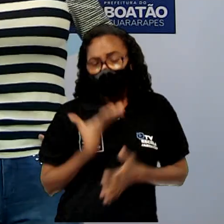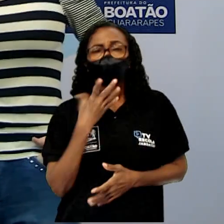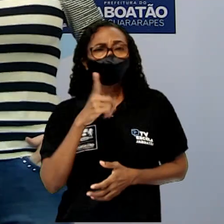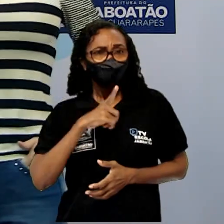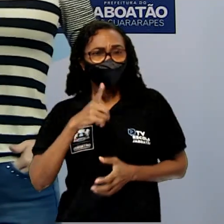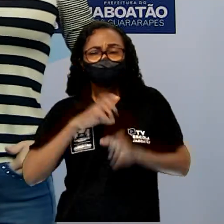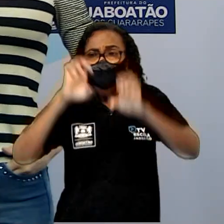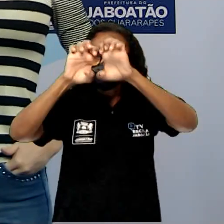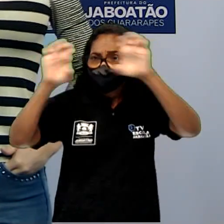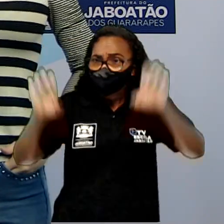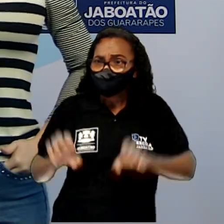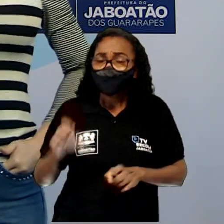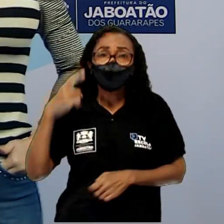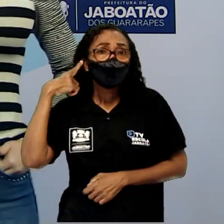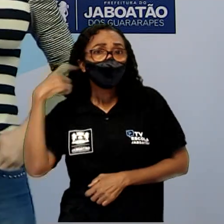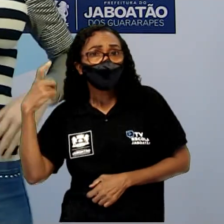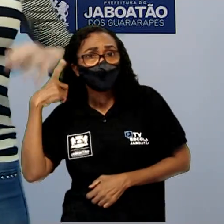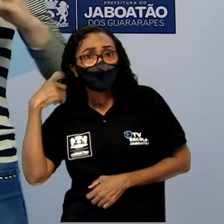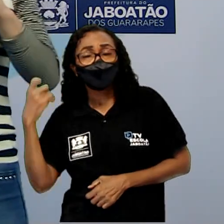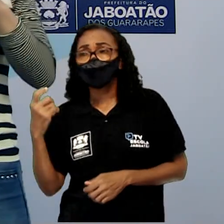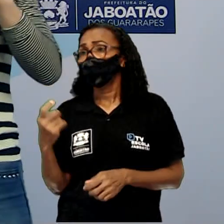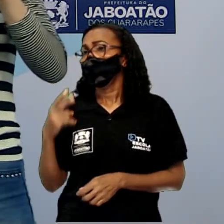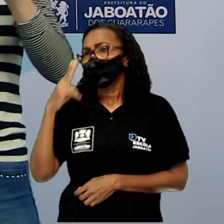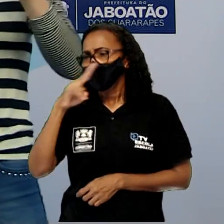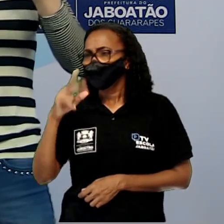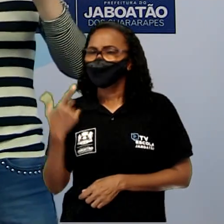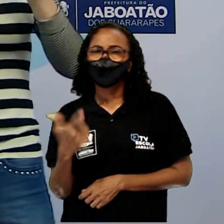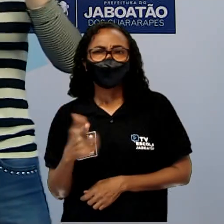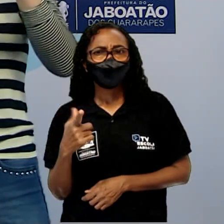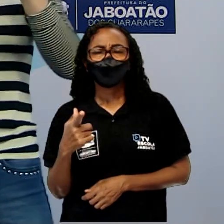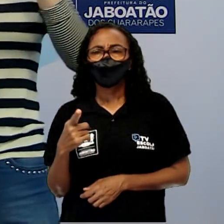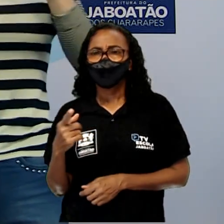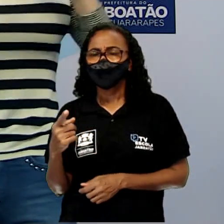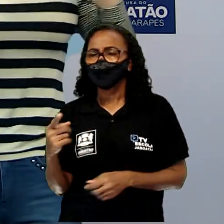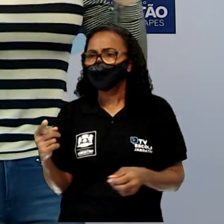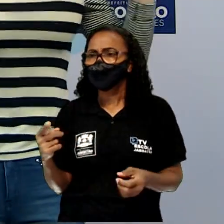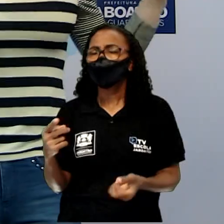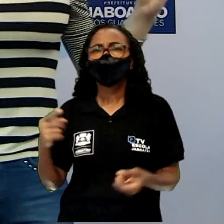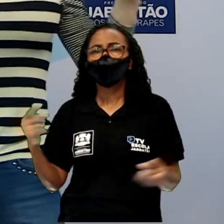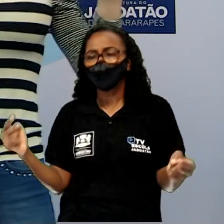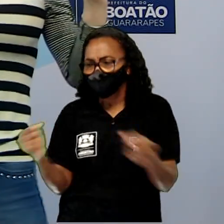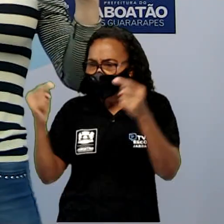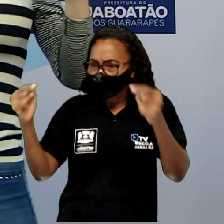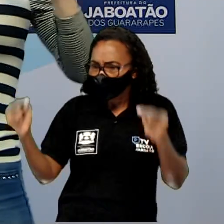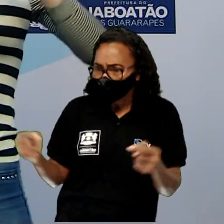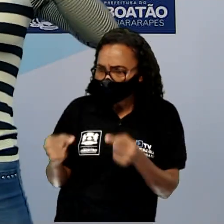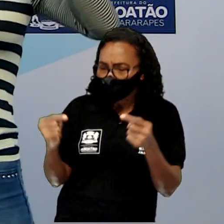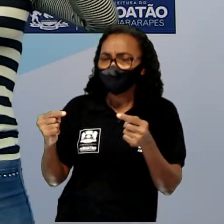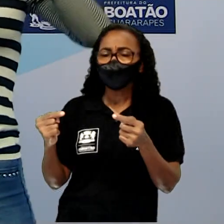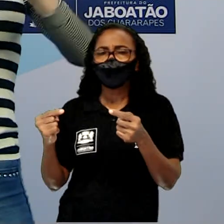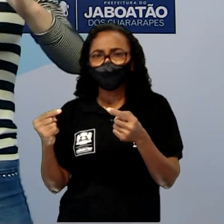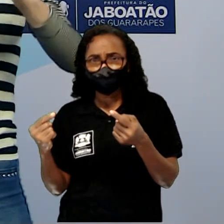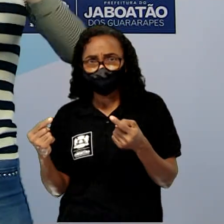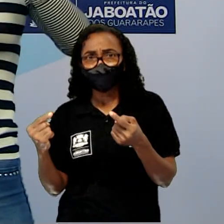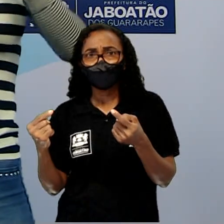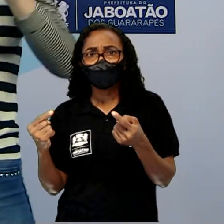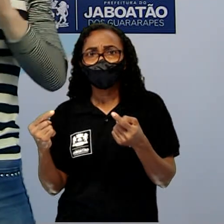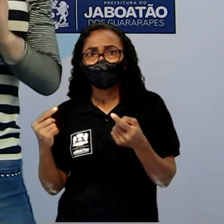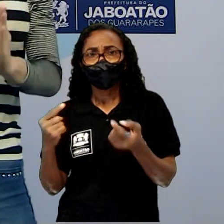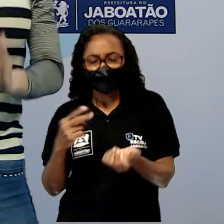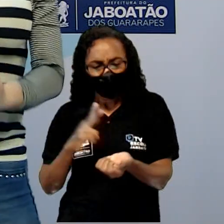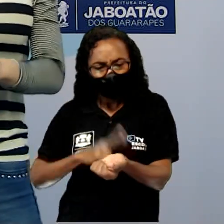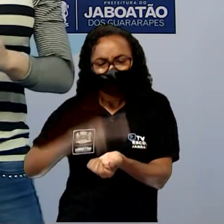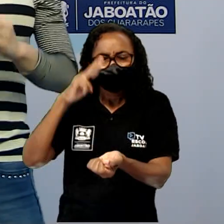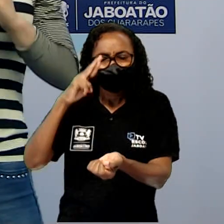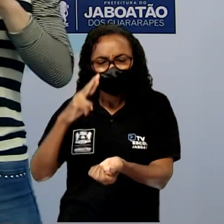não tenha rimas ou não esteja com a médica, com a quantidade de sílabas tônicas batendo de